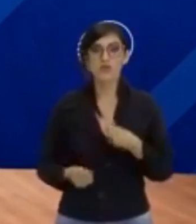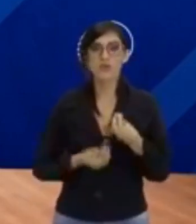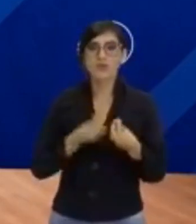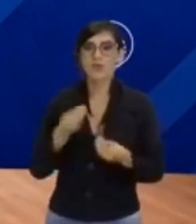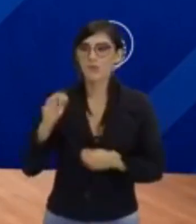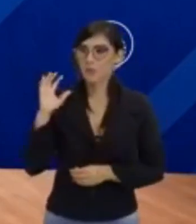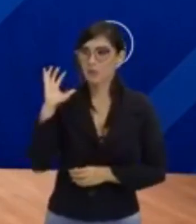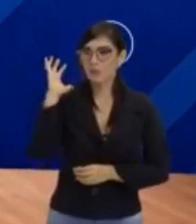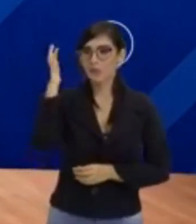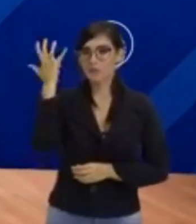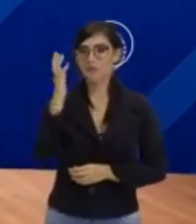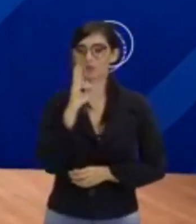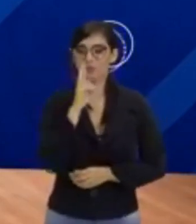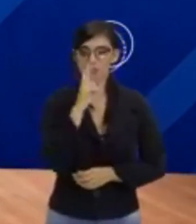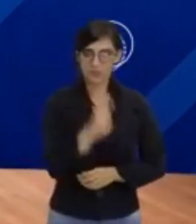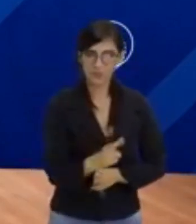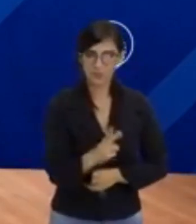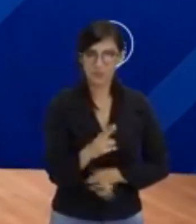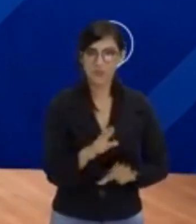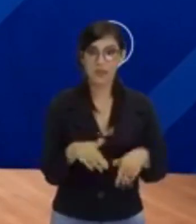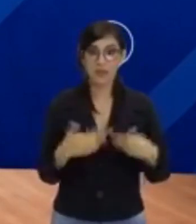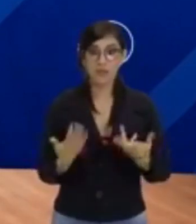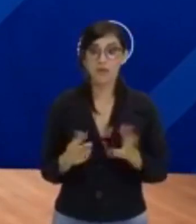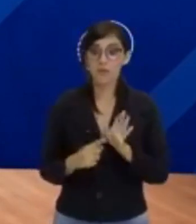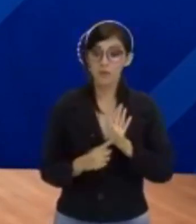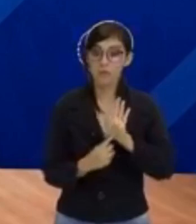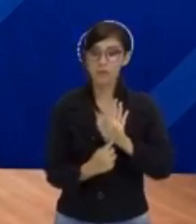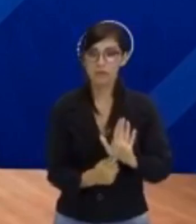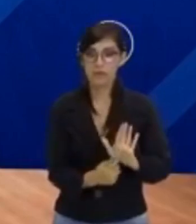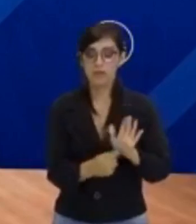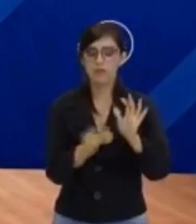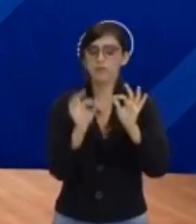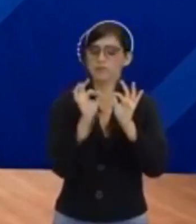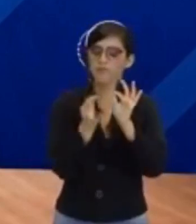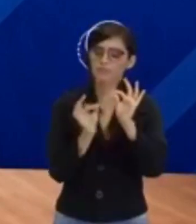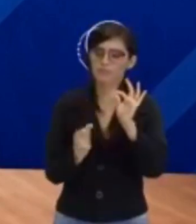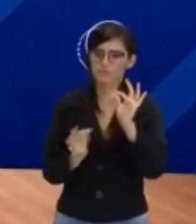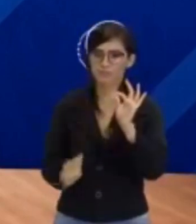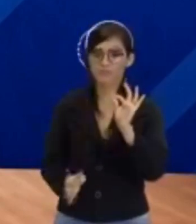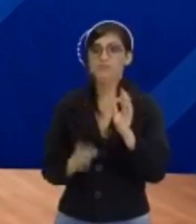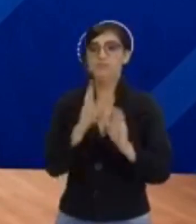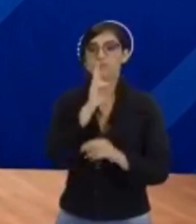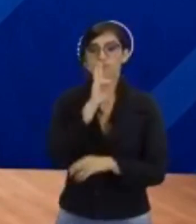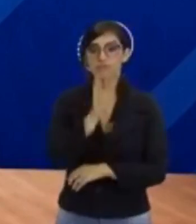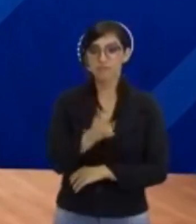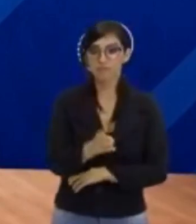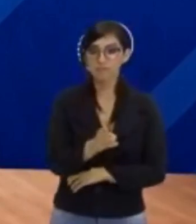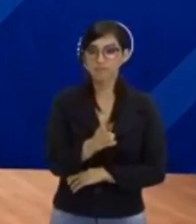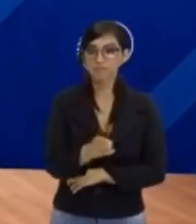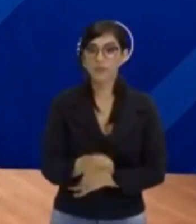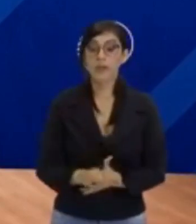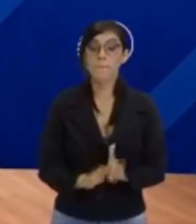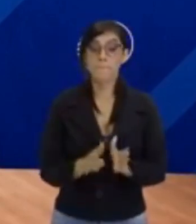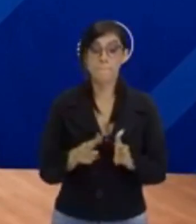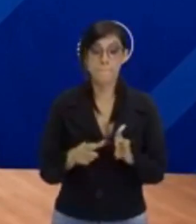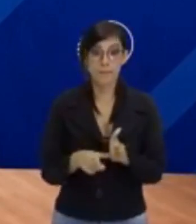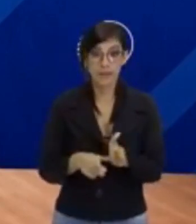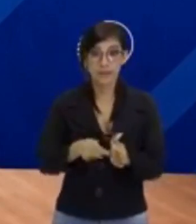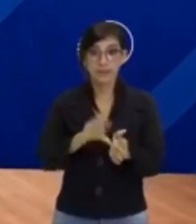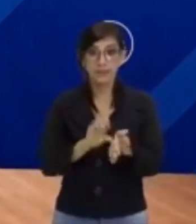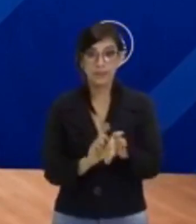essa equação, certo? Vou mostrar para vocês o passo a passo para resolver. Mas antes eu tenho que mostrar para vocês algumas